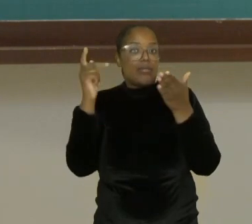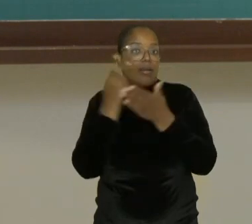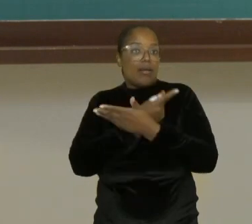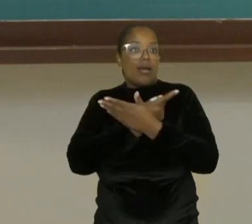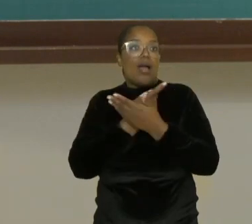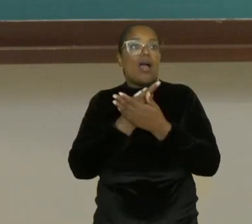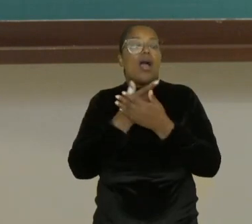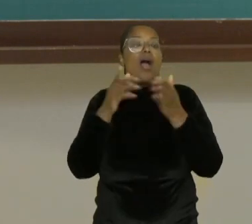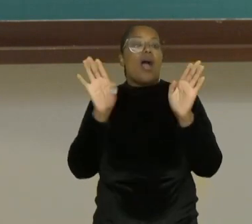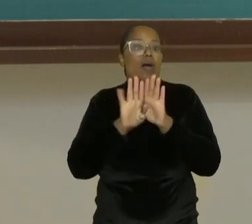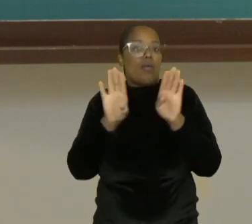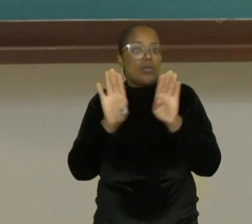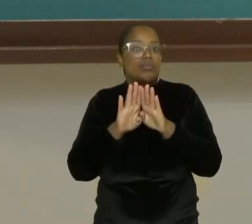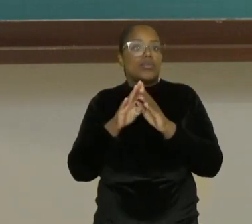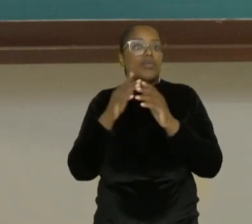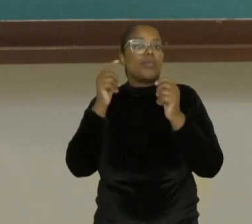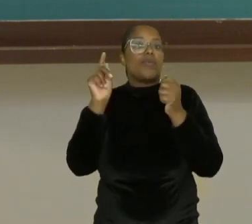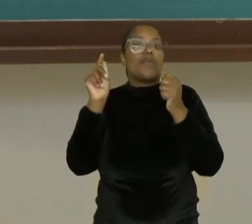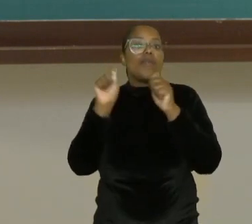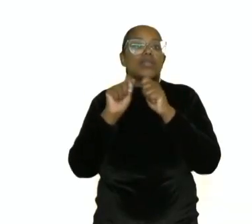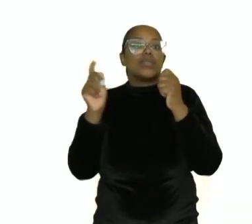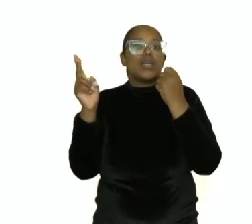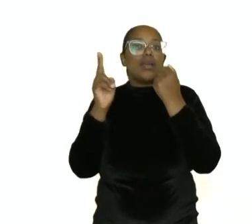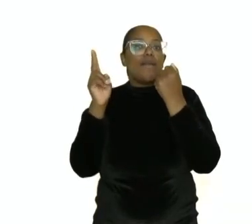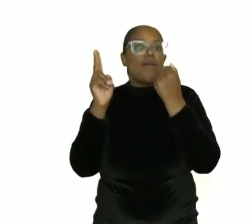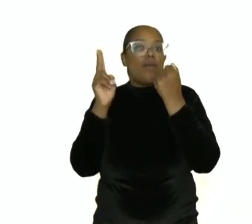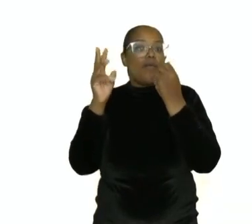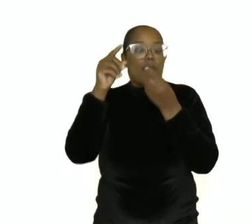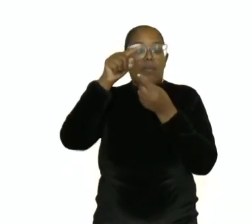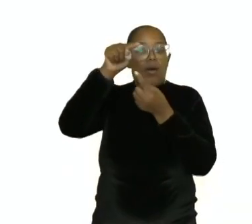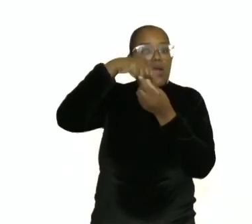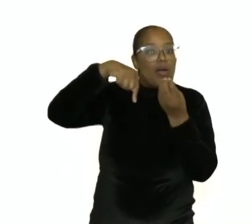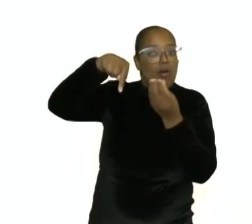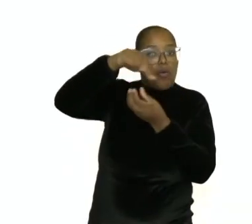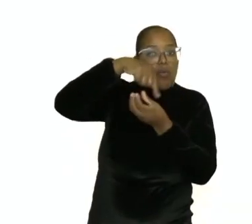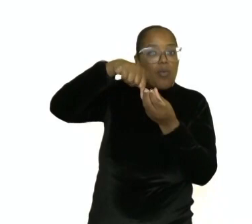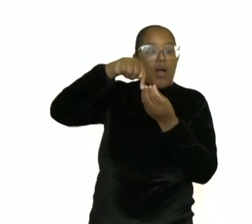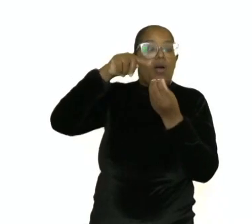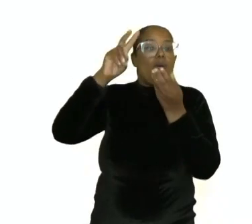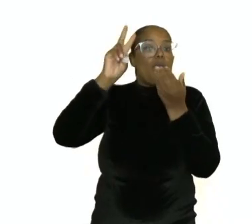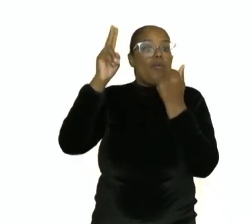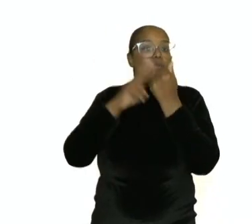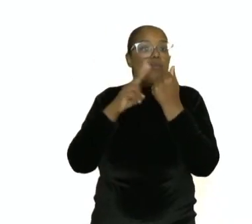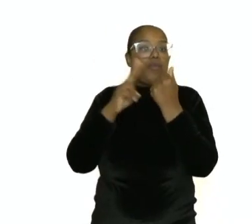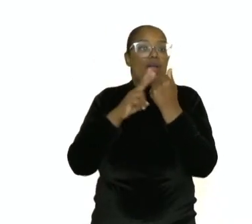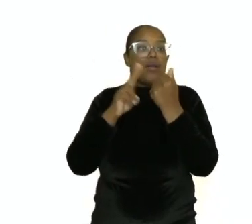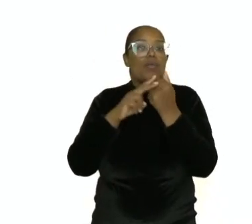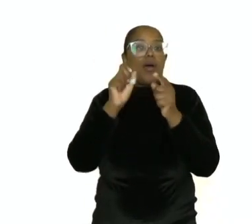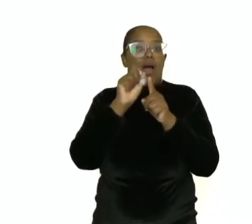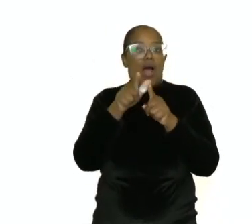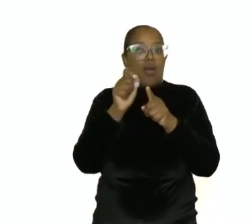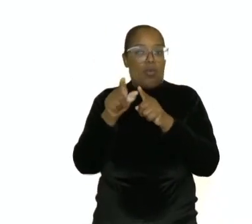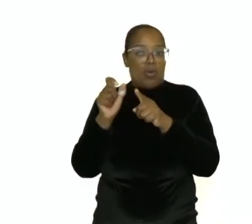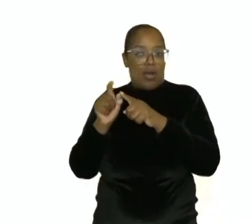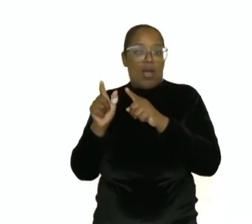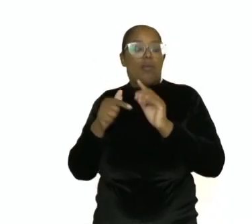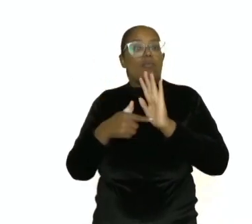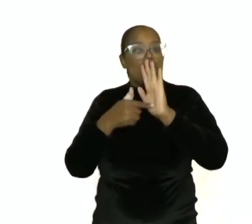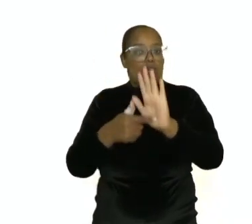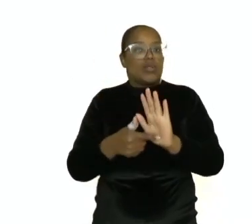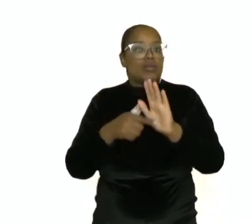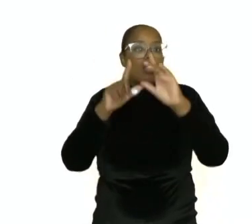aqui vamos sublinhar o verbo. O verbo aluga, o verbo é alugar. O verbo concorda com o pronome pessoal?